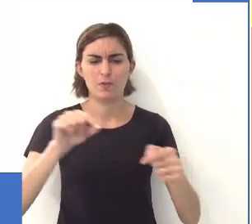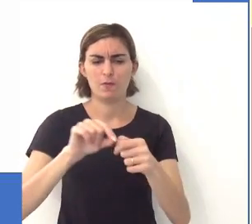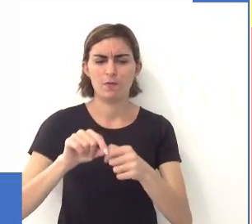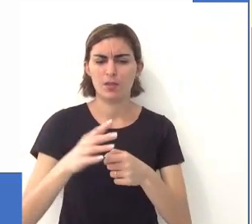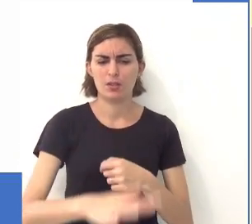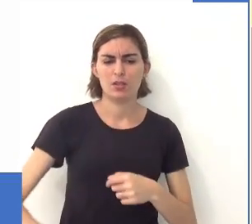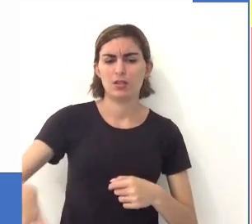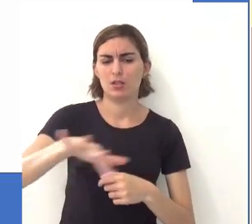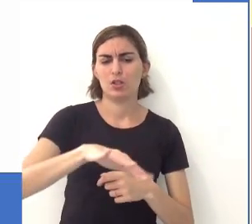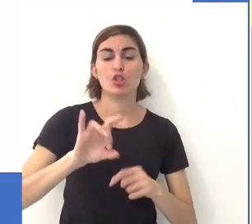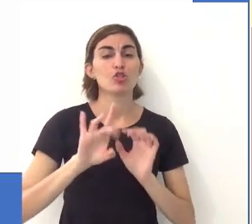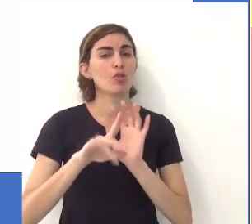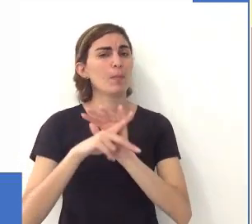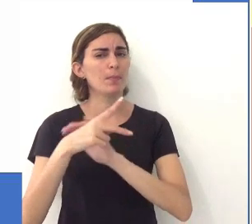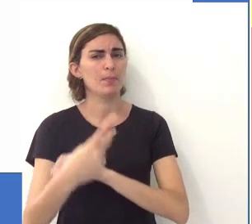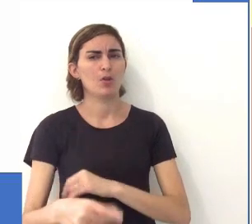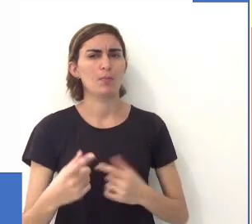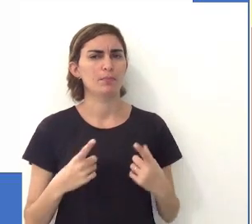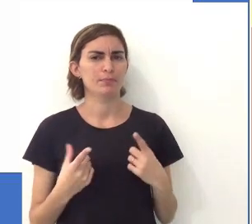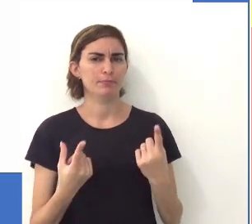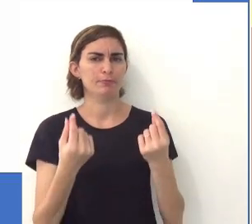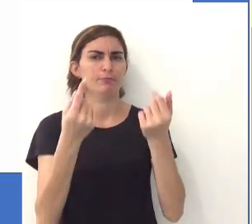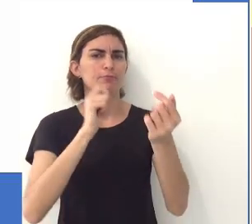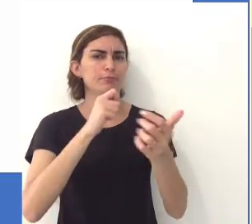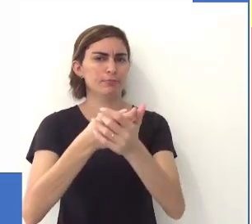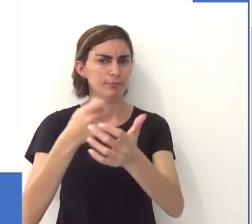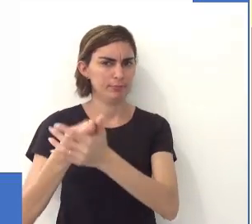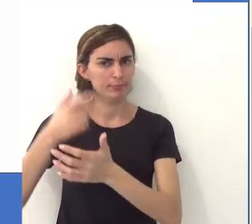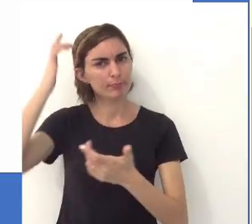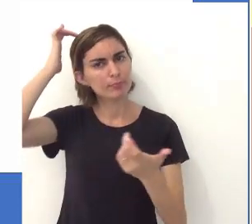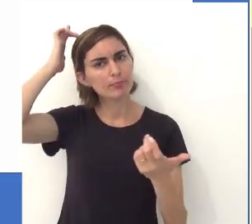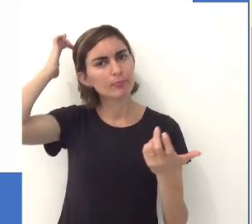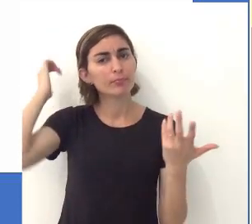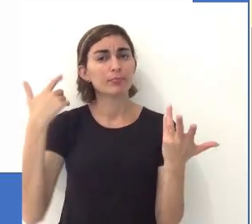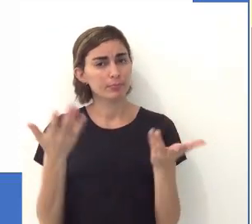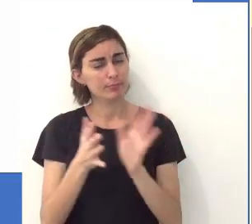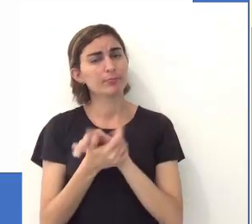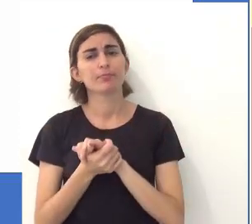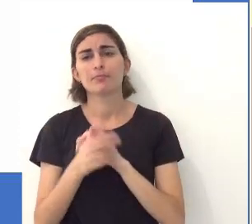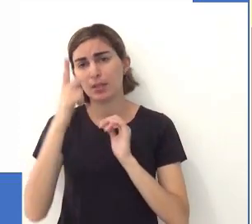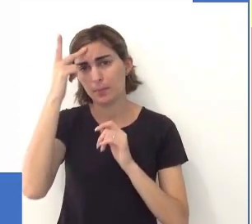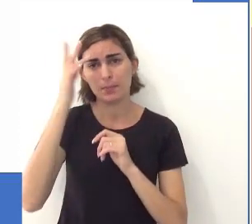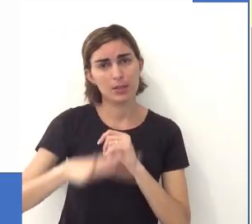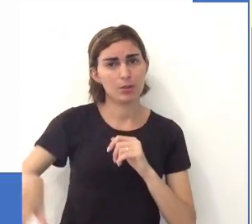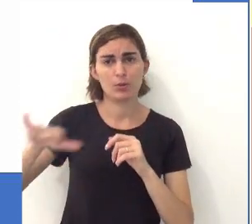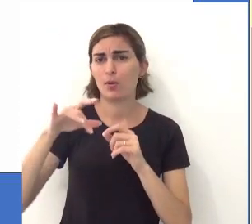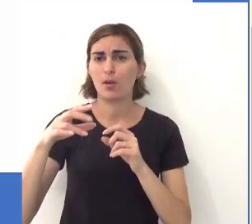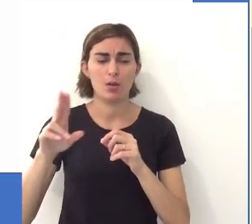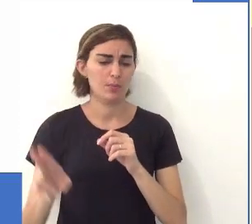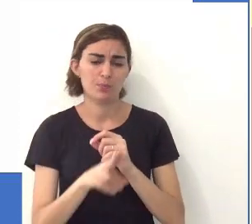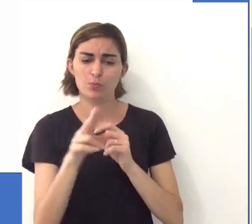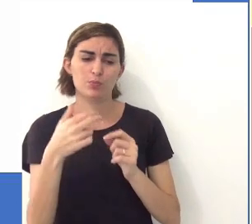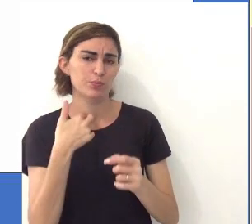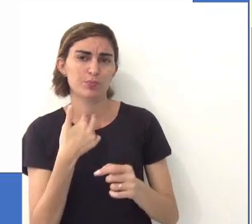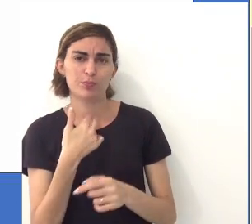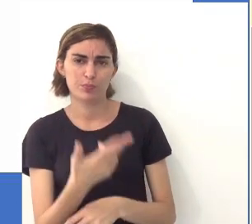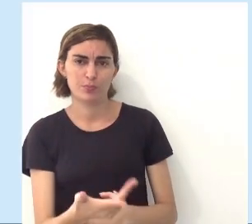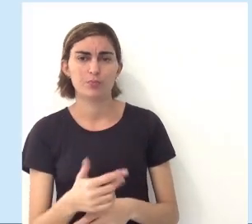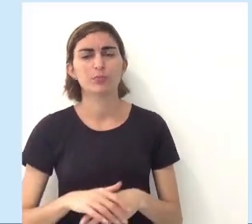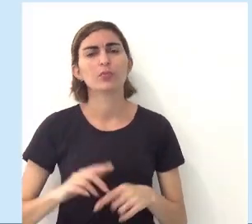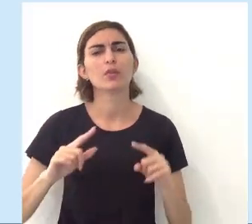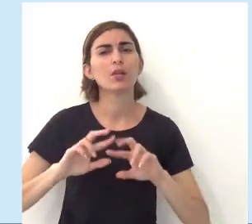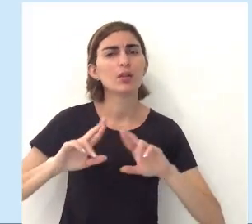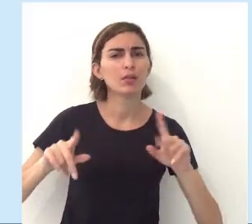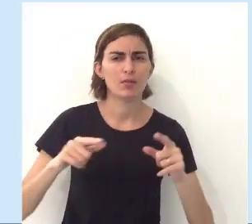e faz com que esse ambiente seja só para quem pode pagar, tá, então, as pessoas deixam de usufruir,